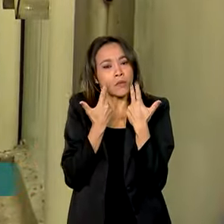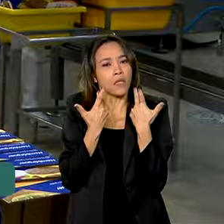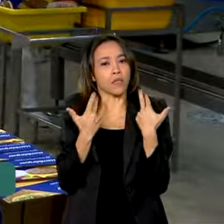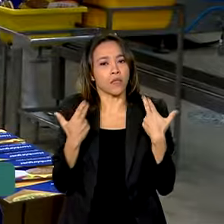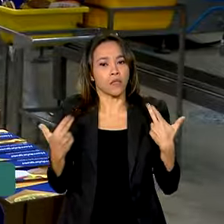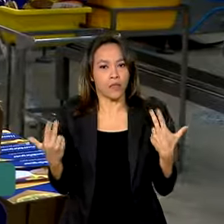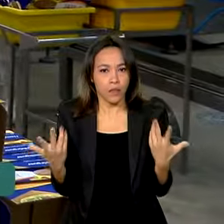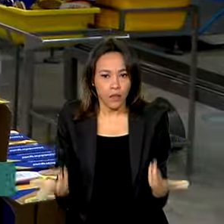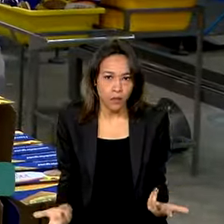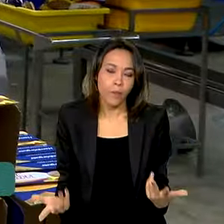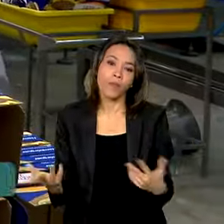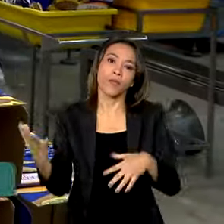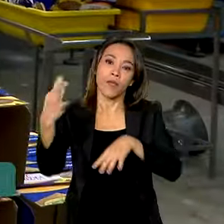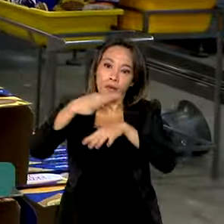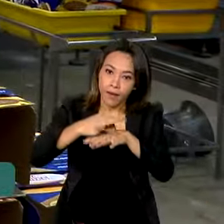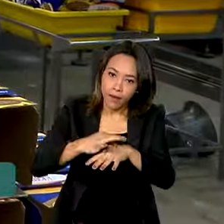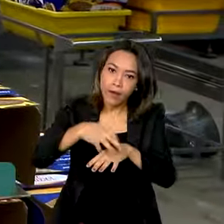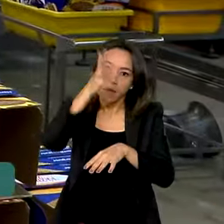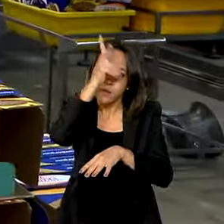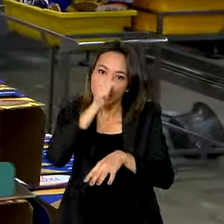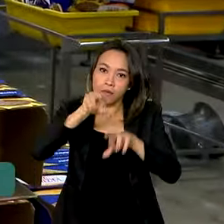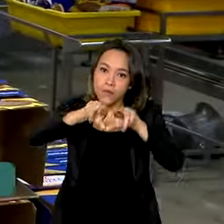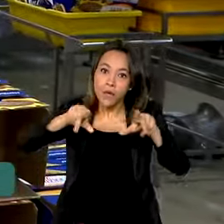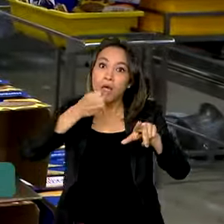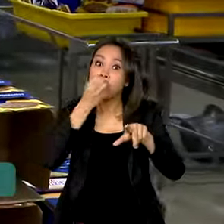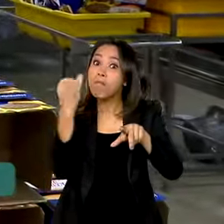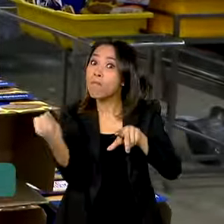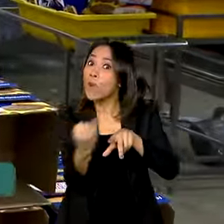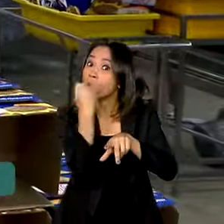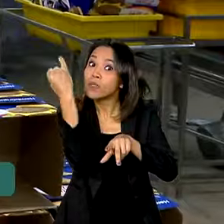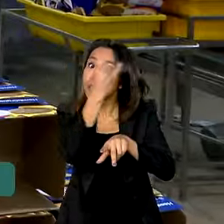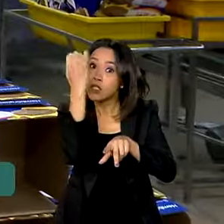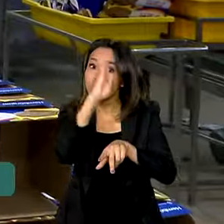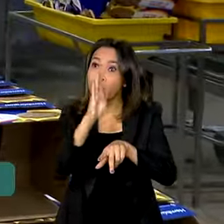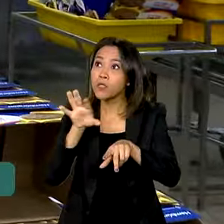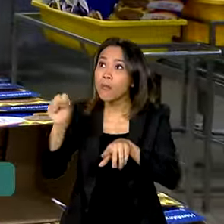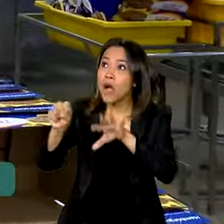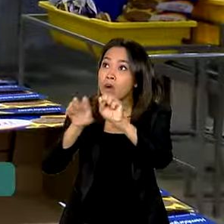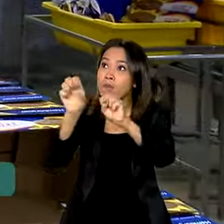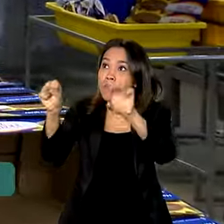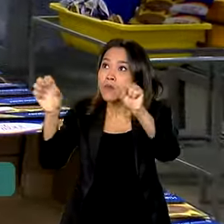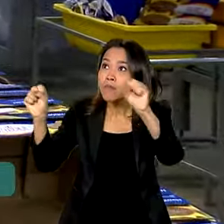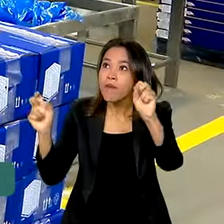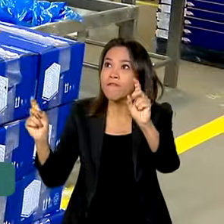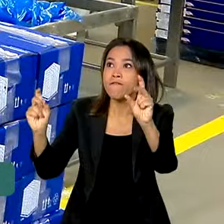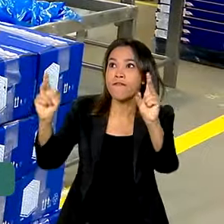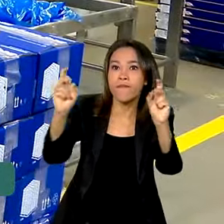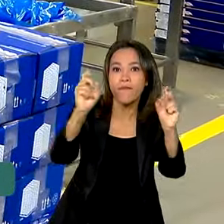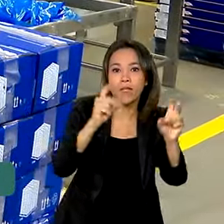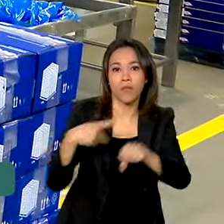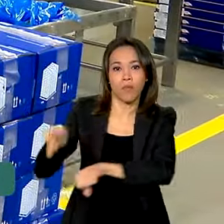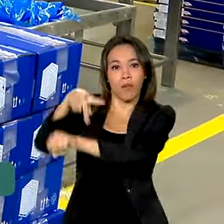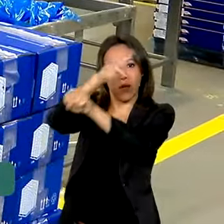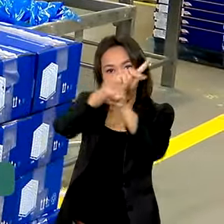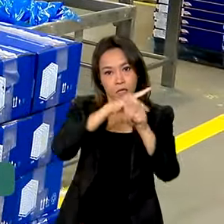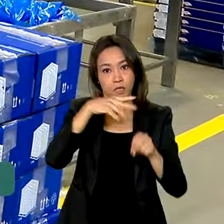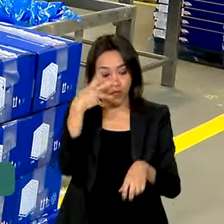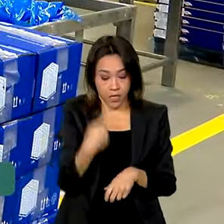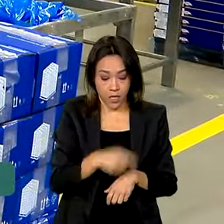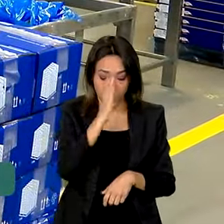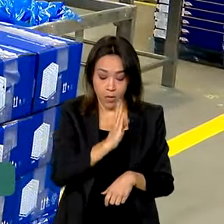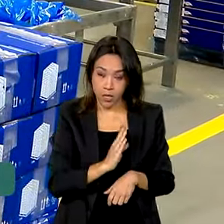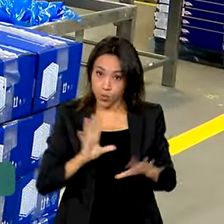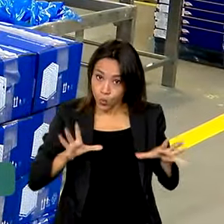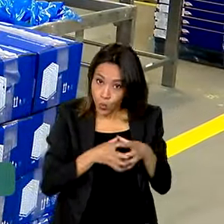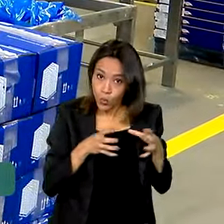fundamental que o Brasil adquira mais mercados e isso o ministro Fábio tem trabalhado junto com toda a sua equipe e